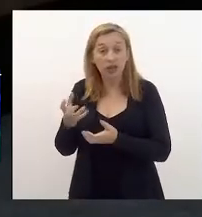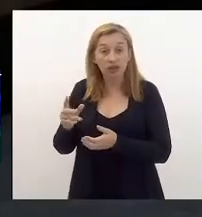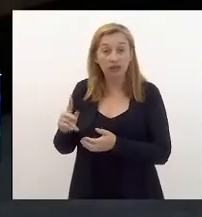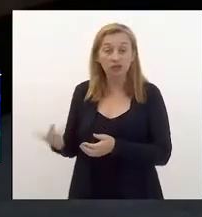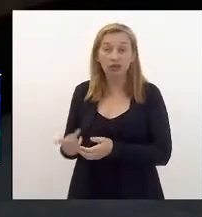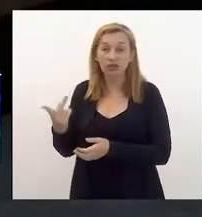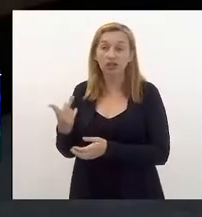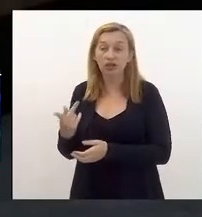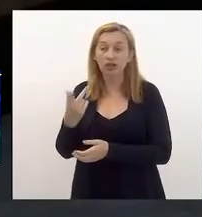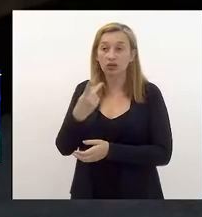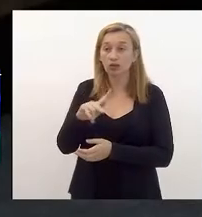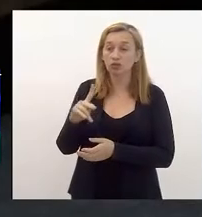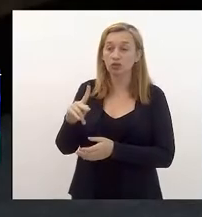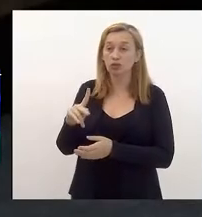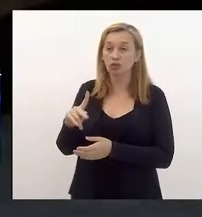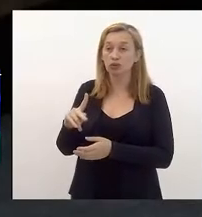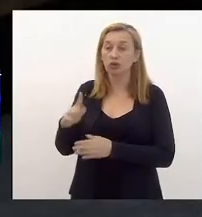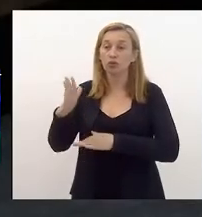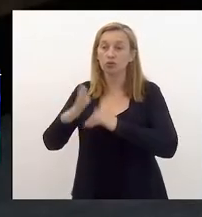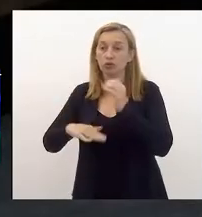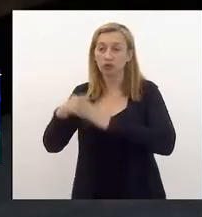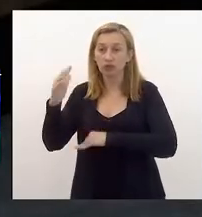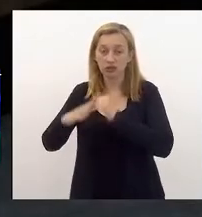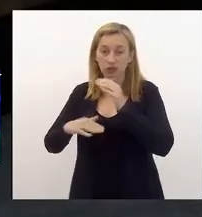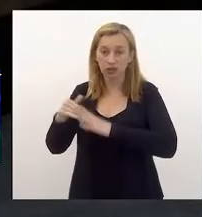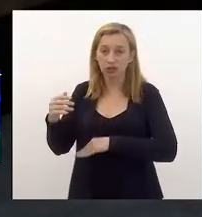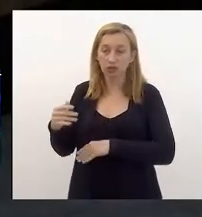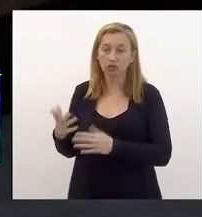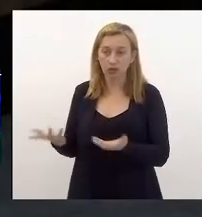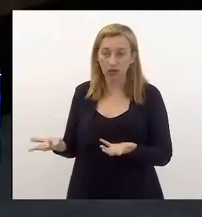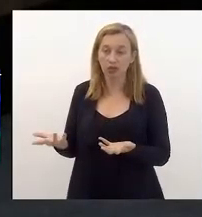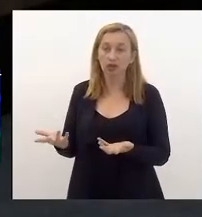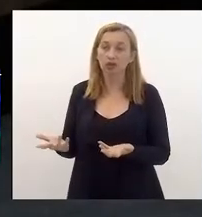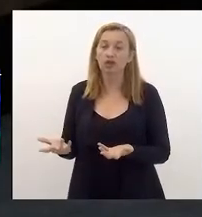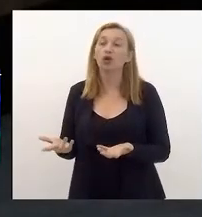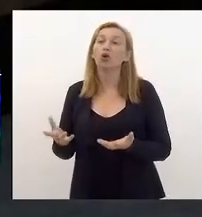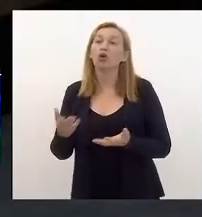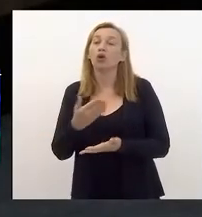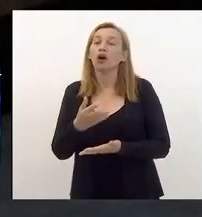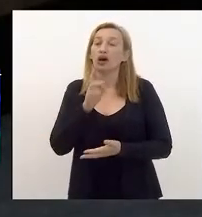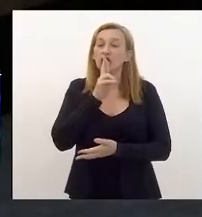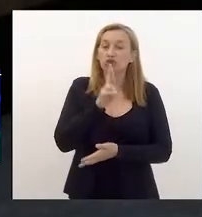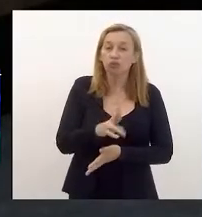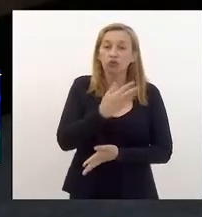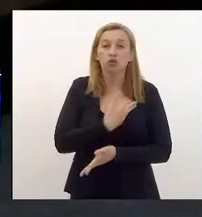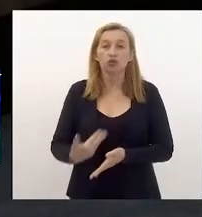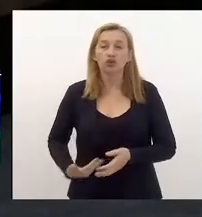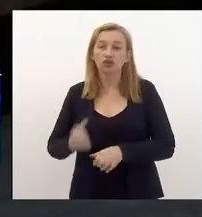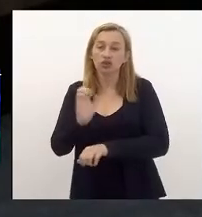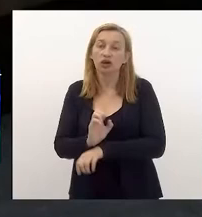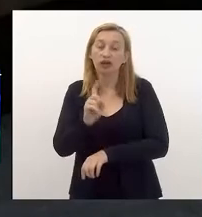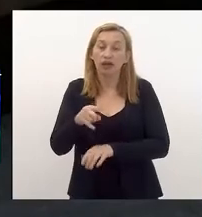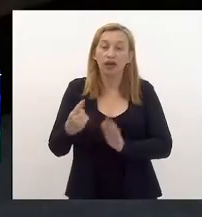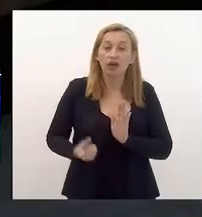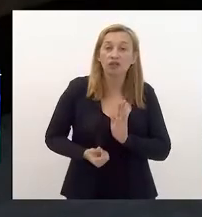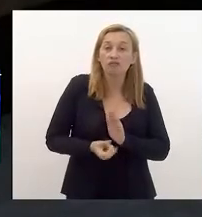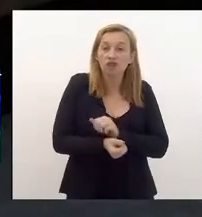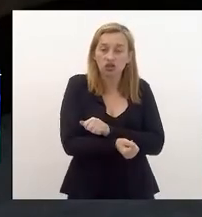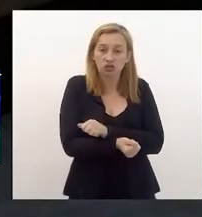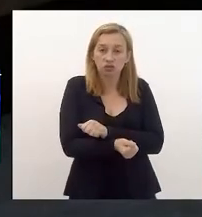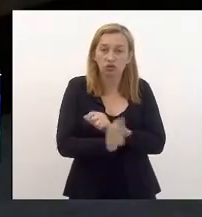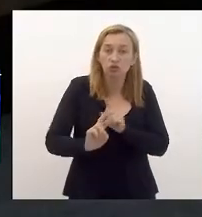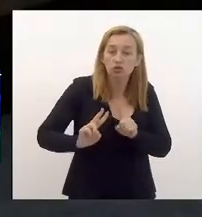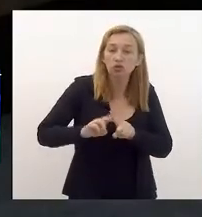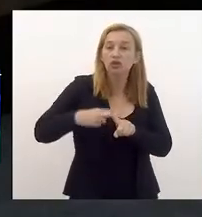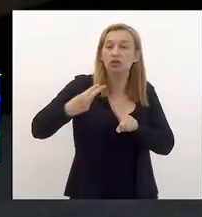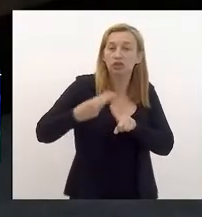na Zona Oeste, busca essa alternativa, porque a resposta que o governo do Estado tinha que dar era um investimento triplo,